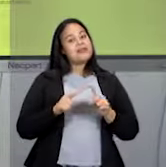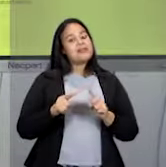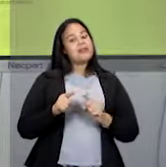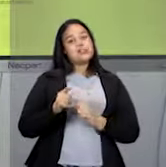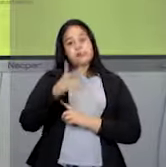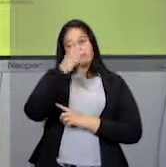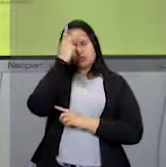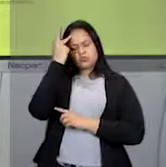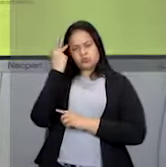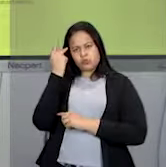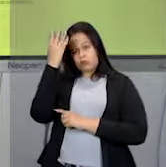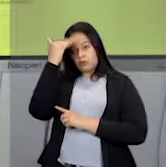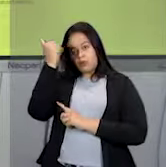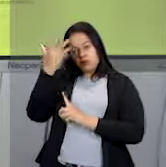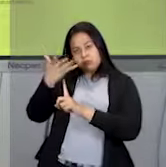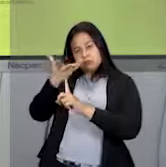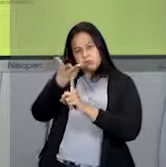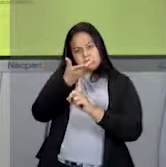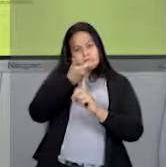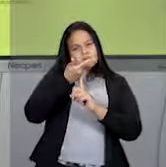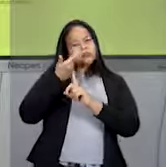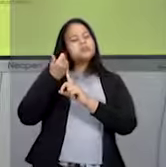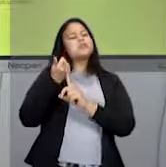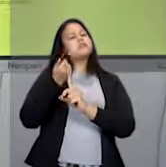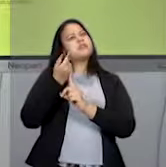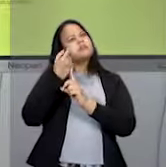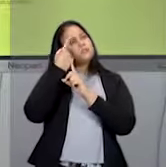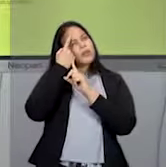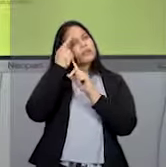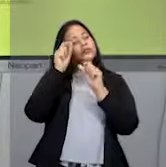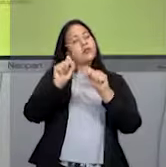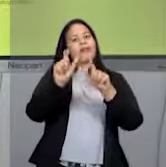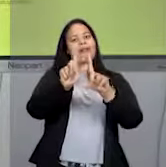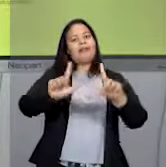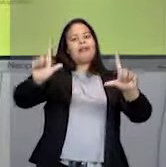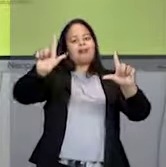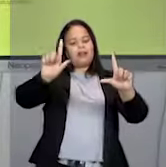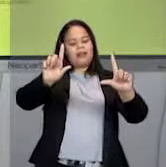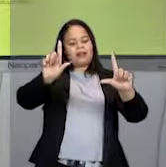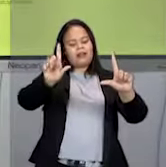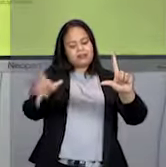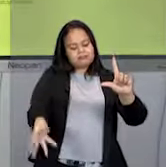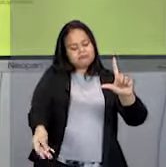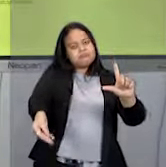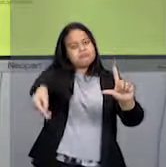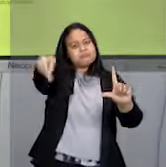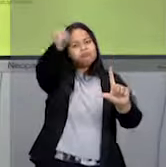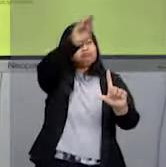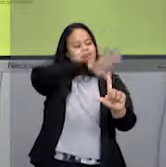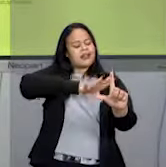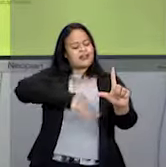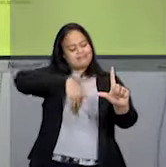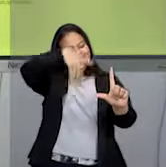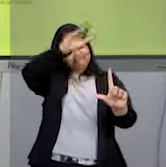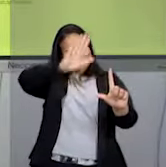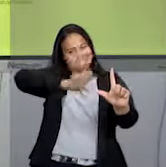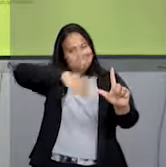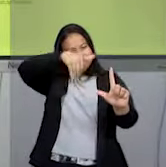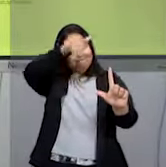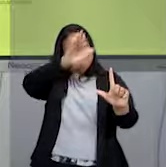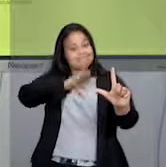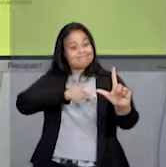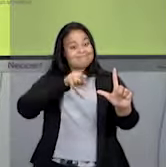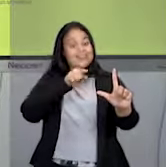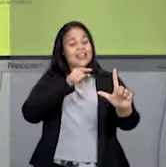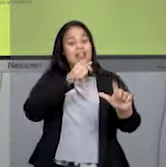artistas, quando a gente pensa em artista, logo nos vem à mente o quadro, a tela. A tela é o